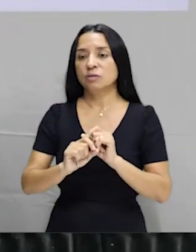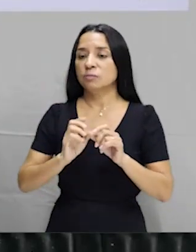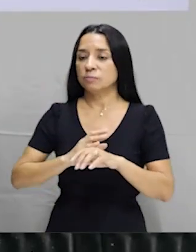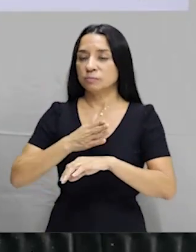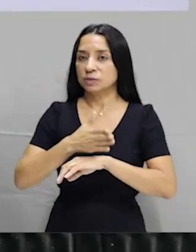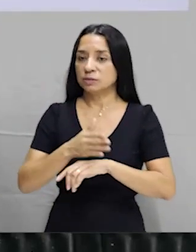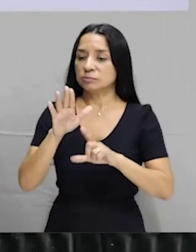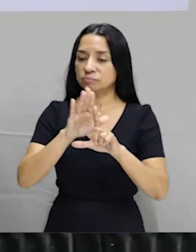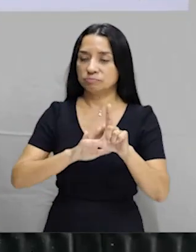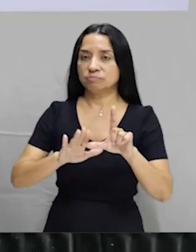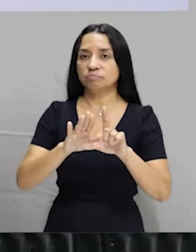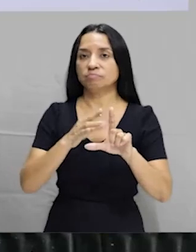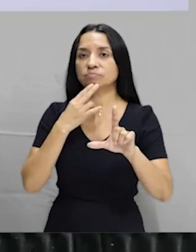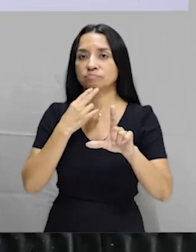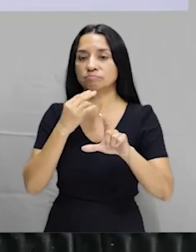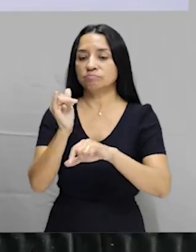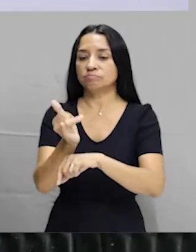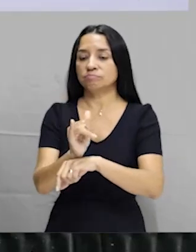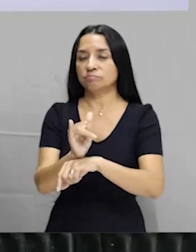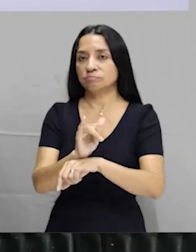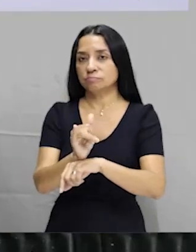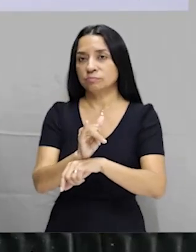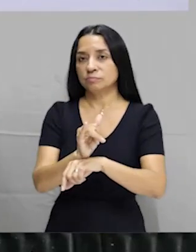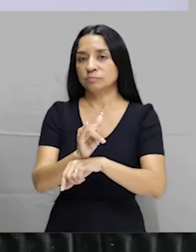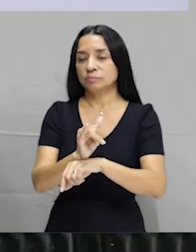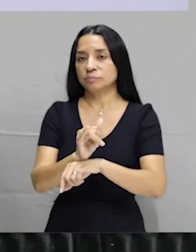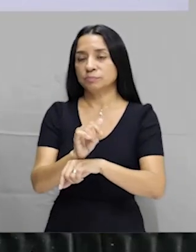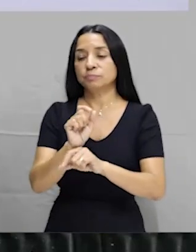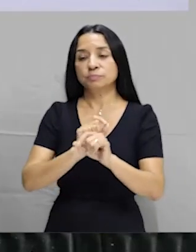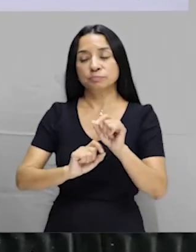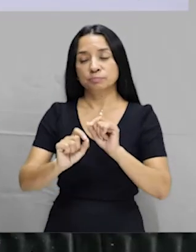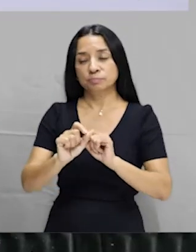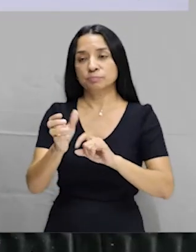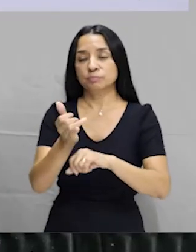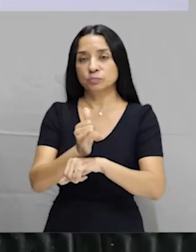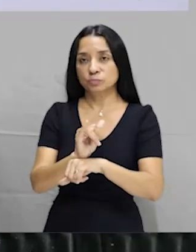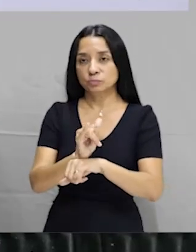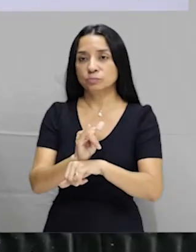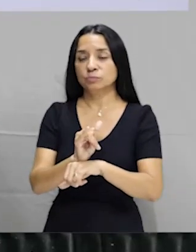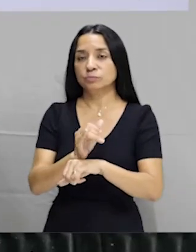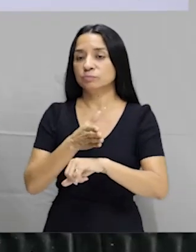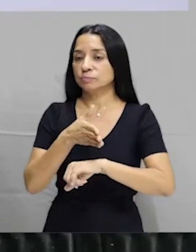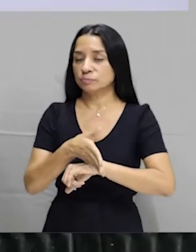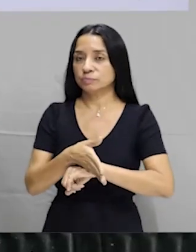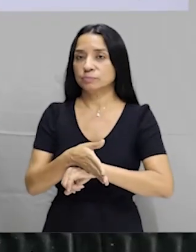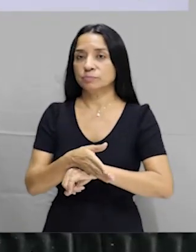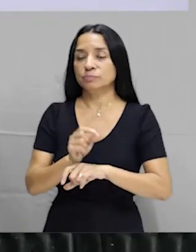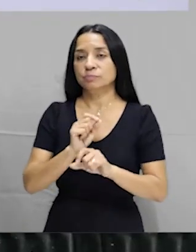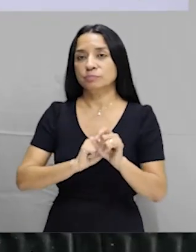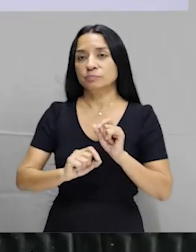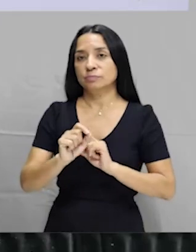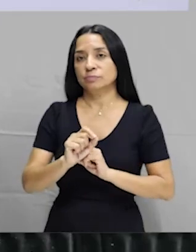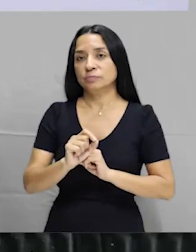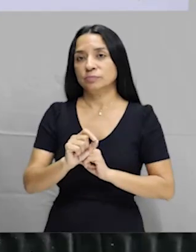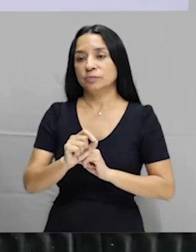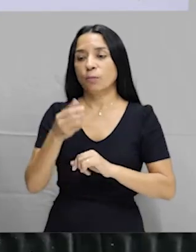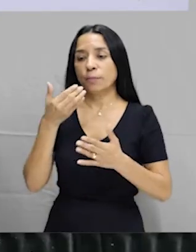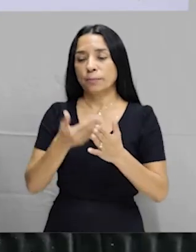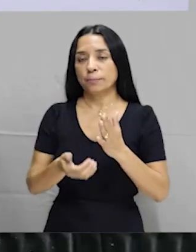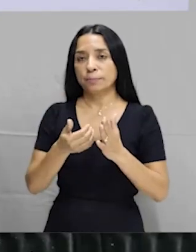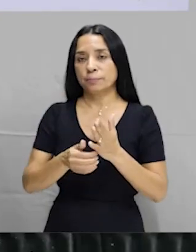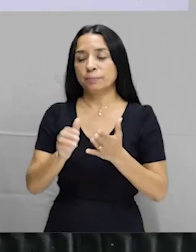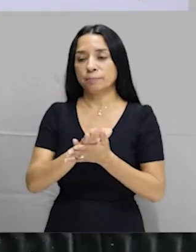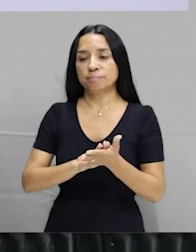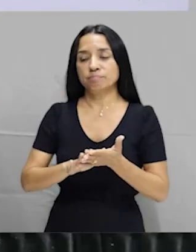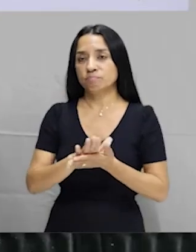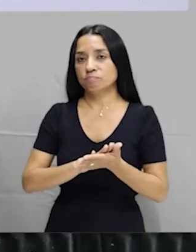lá na plataforma do Youtube, se inscreva no nosso Youtube, na plataforma Gonçalves Dias e não perca nada,